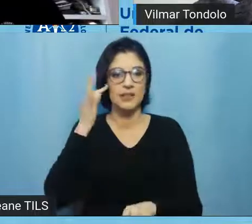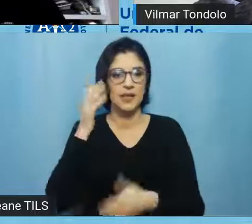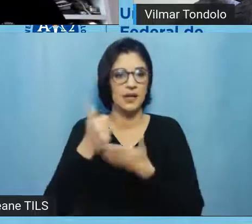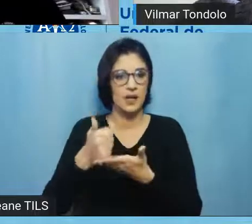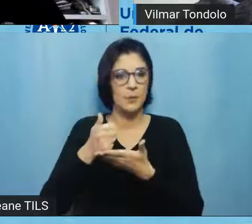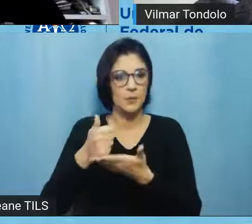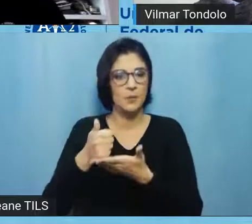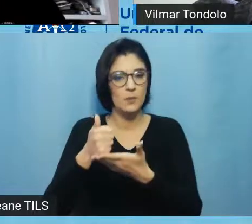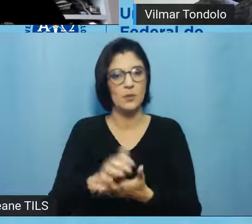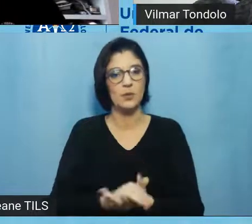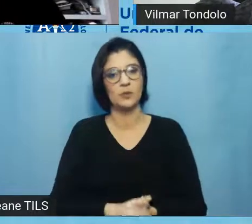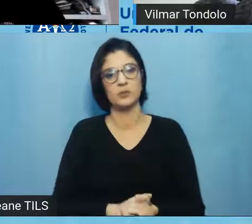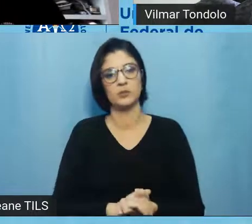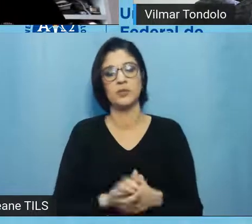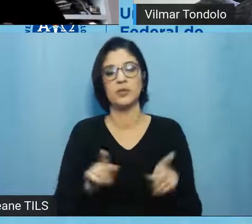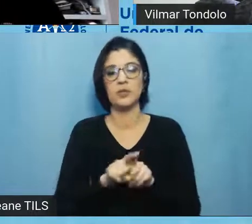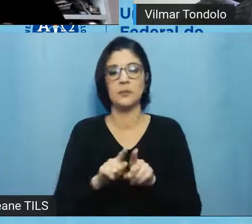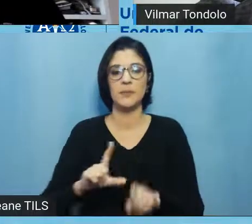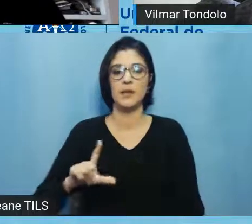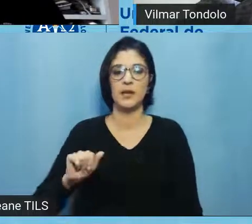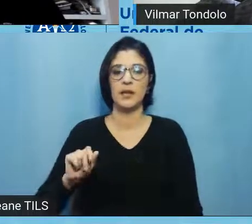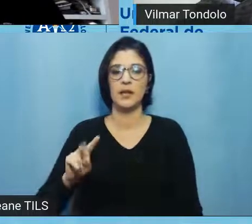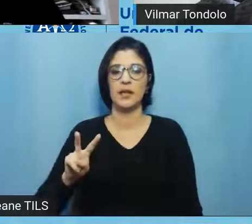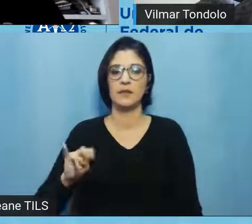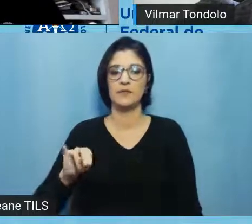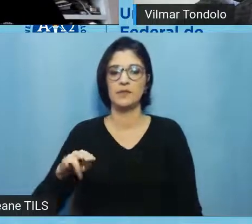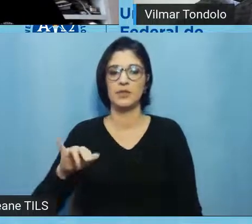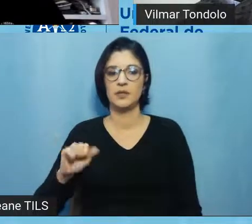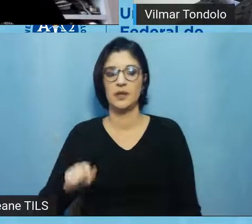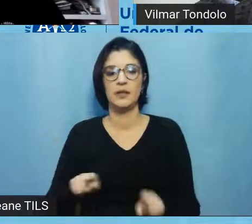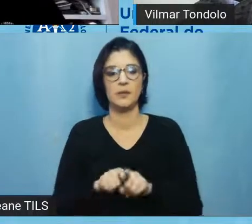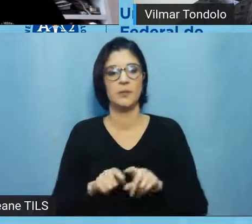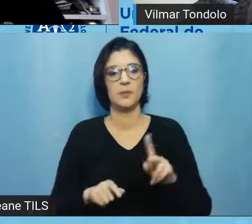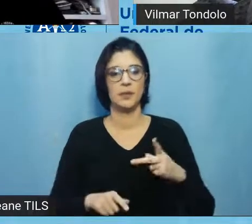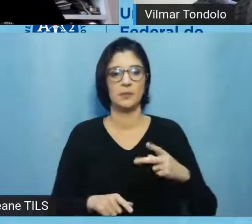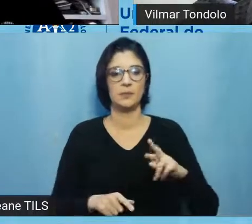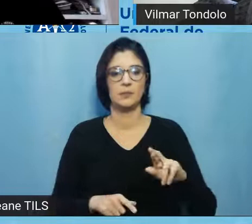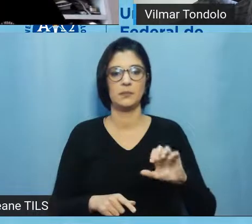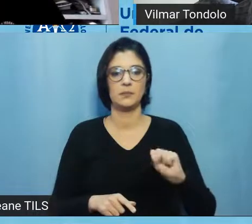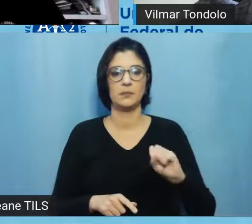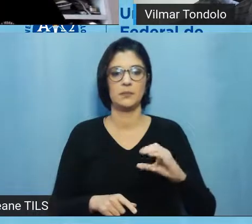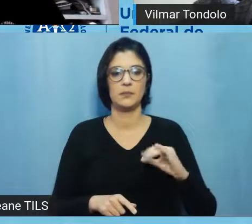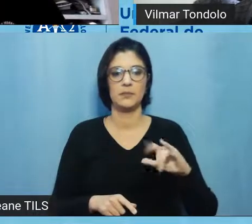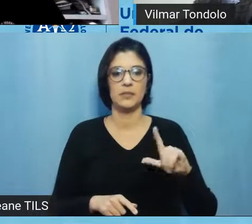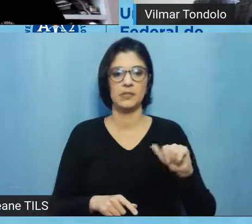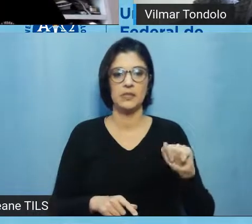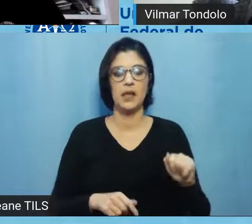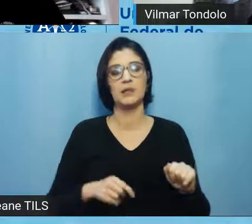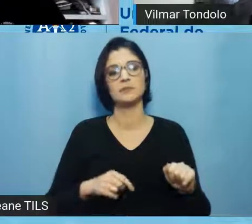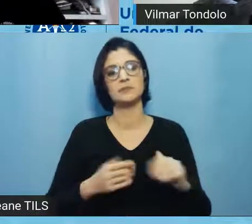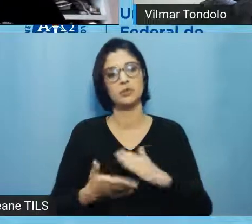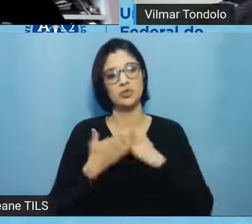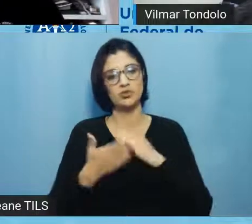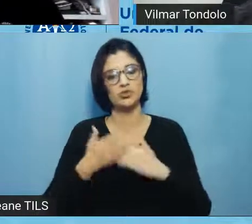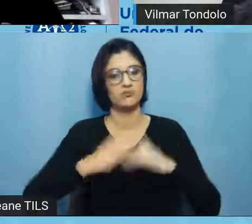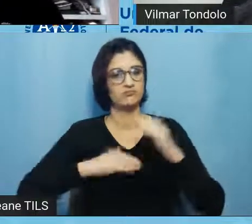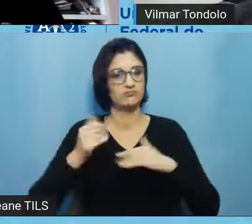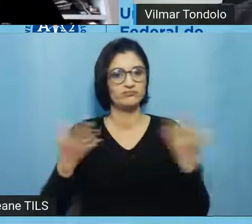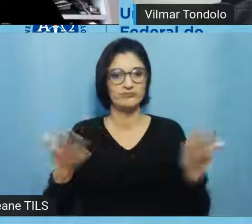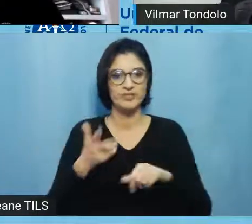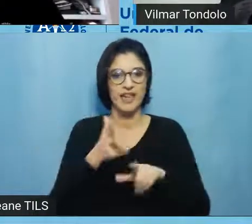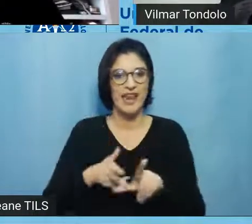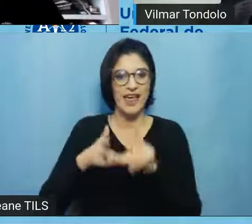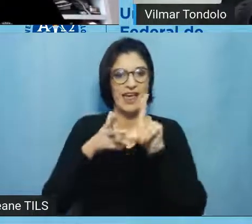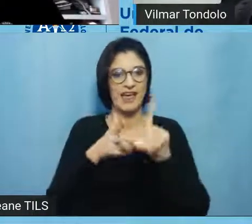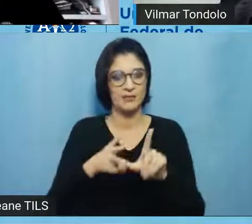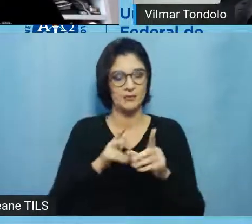Lavínia, todo o pessoal da Priscila, que nos ajudaram aqui a estar montando essa mais uma conexão, né, Então, a gente está se caminhando para o final,